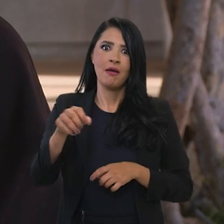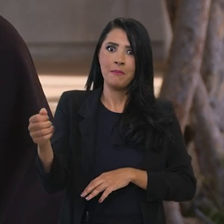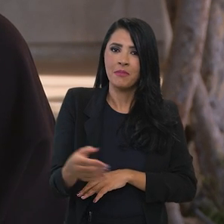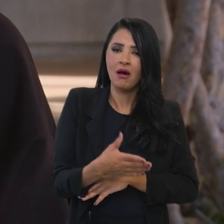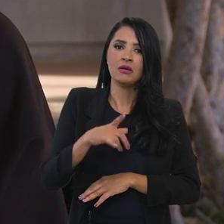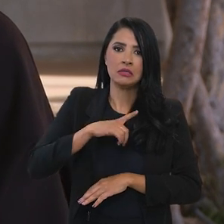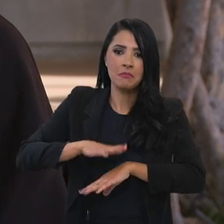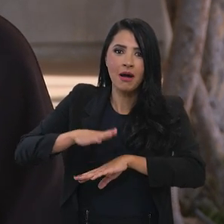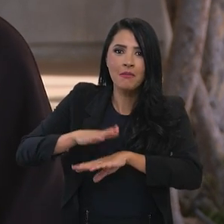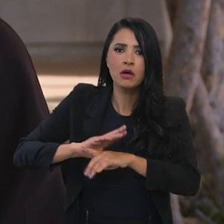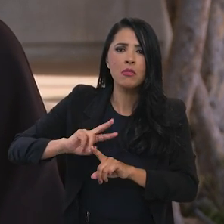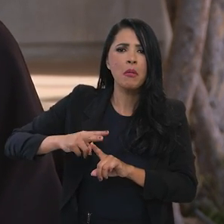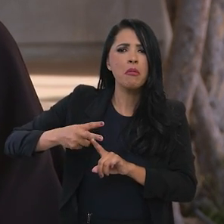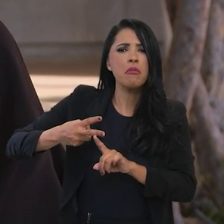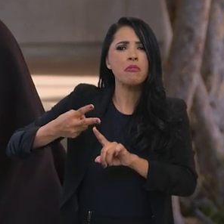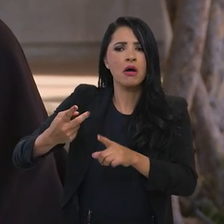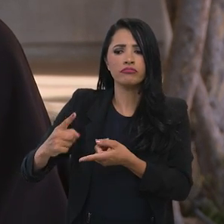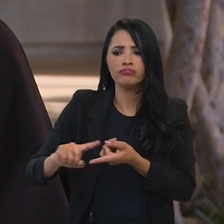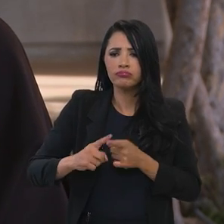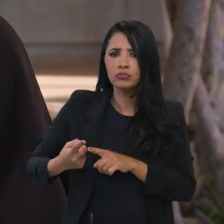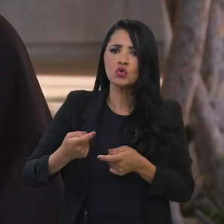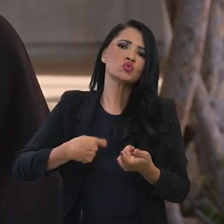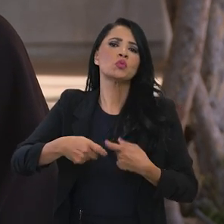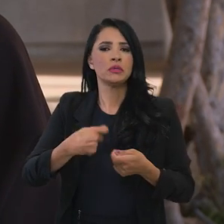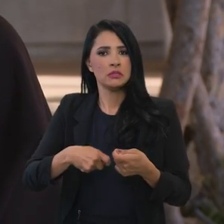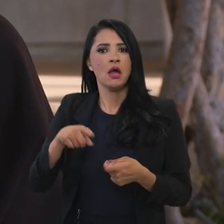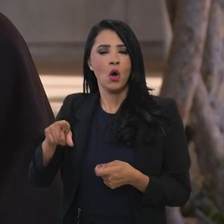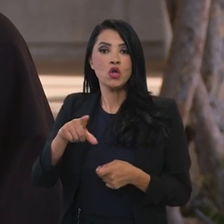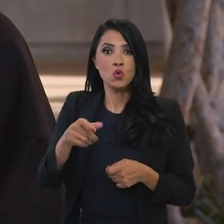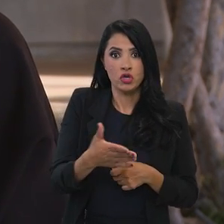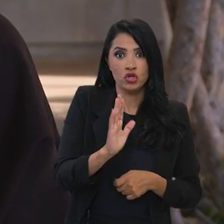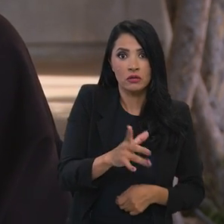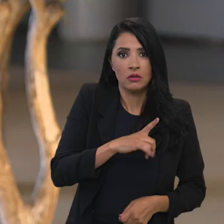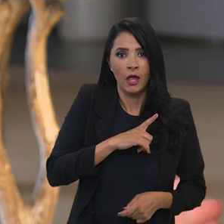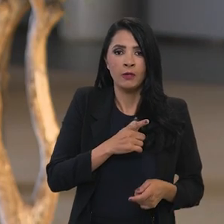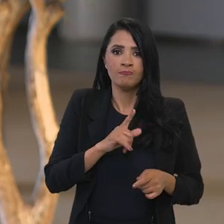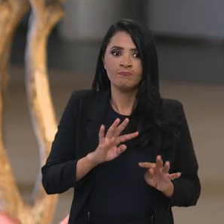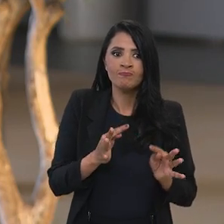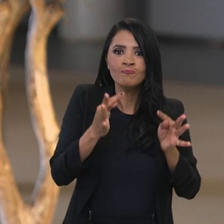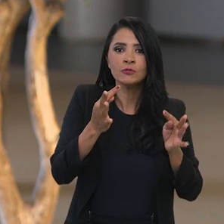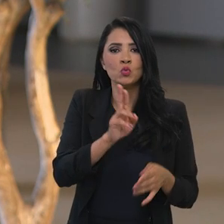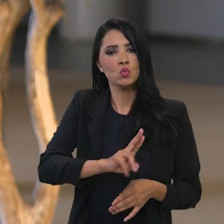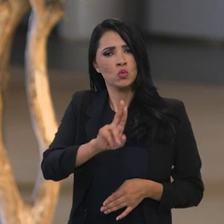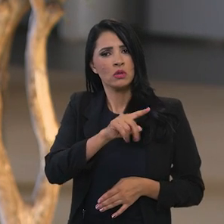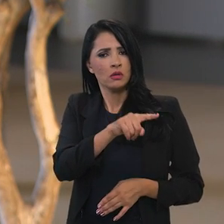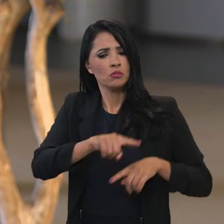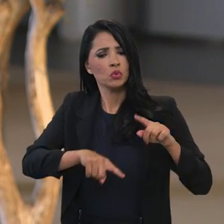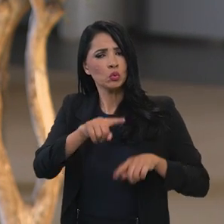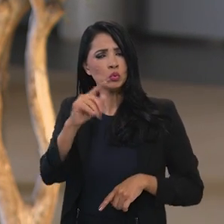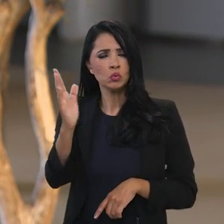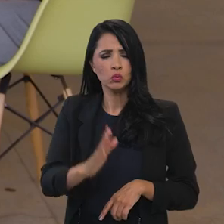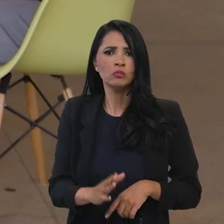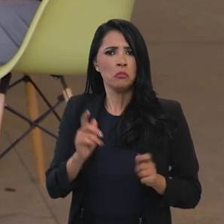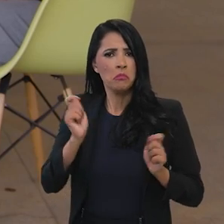acordos comerciais modernizar os acordos comerciais existentes porque isso faz com que o produto brasileiro possa competir melhor